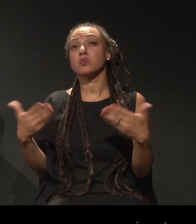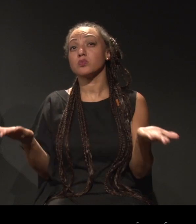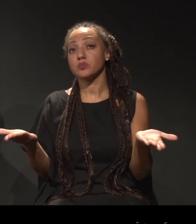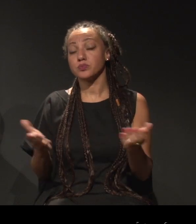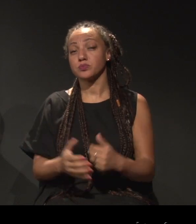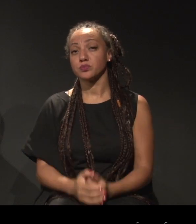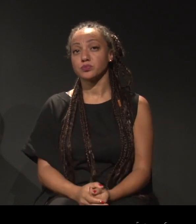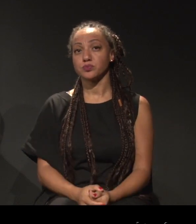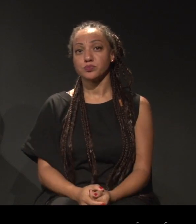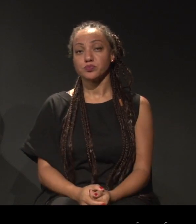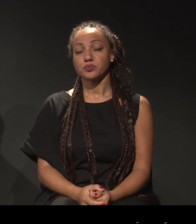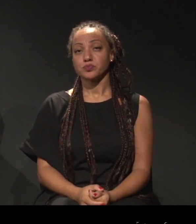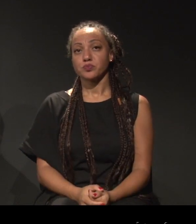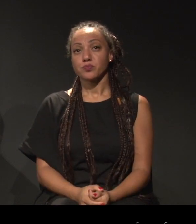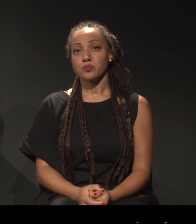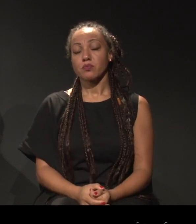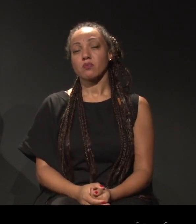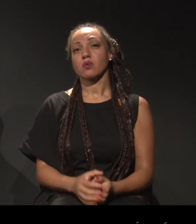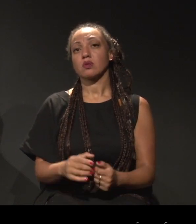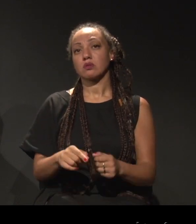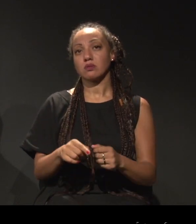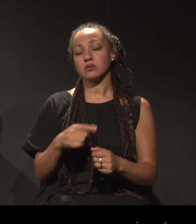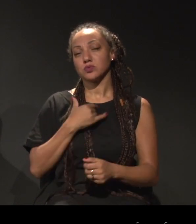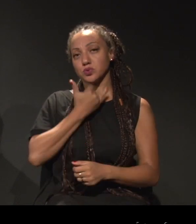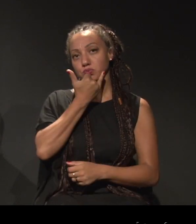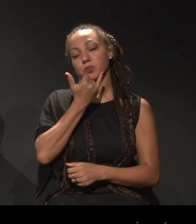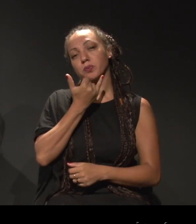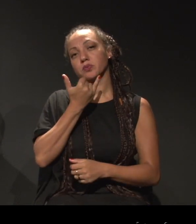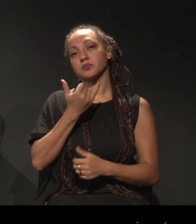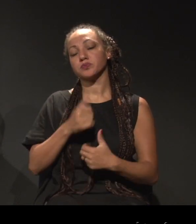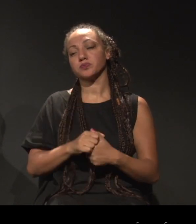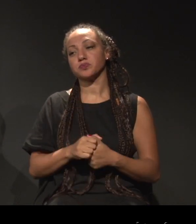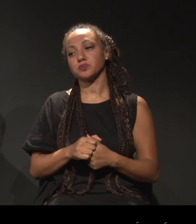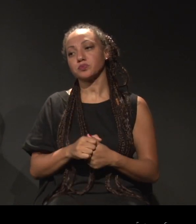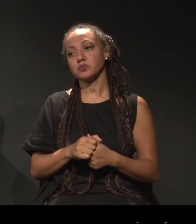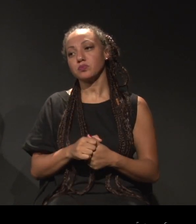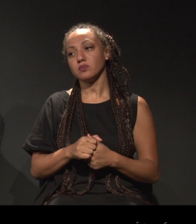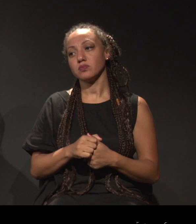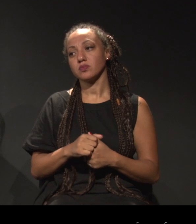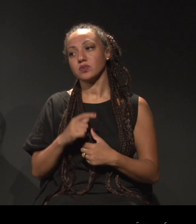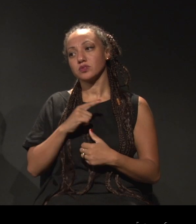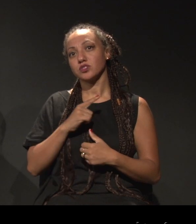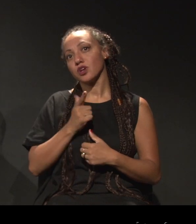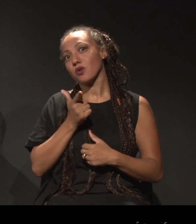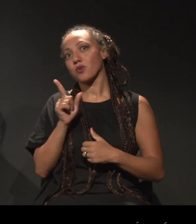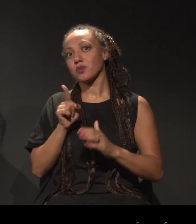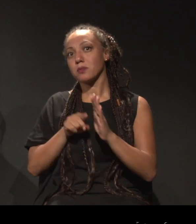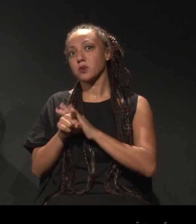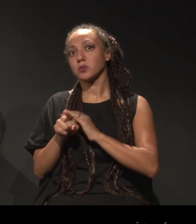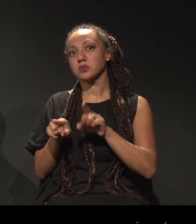Eu teria até mais uma lanção, desculpa, teria até mais uma questão para lançar.